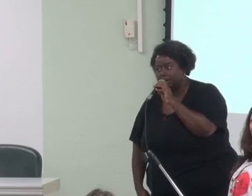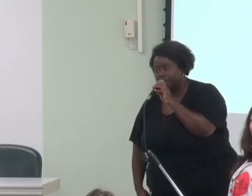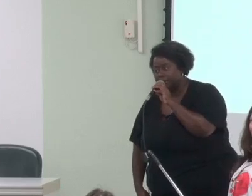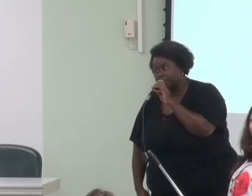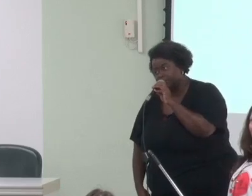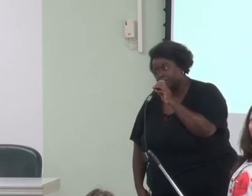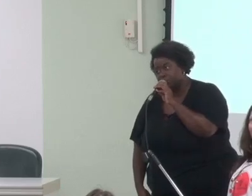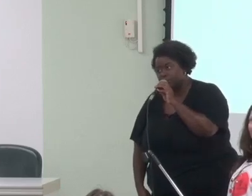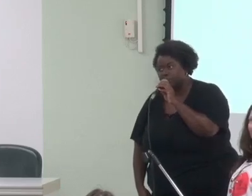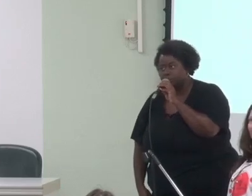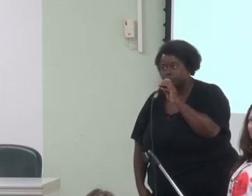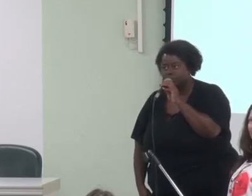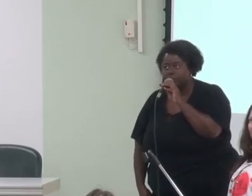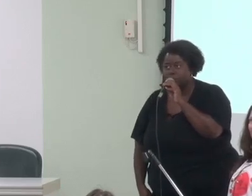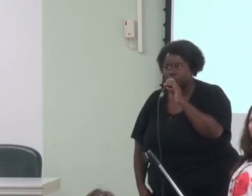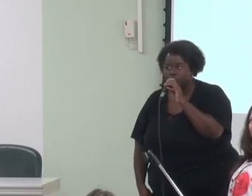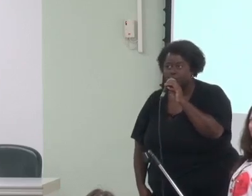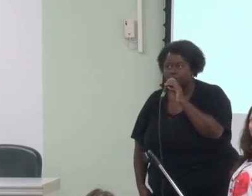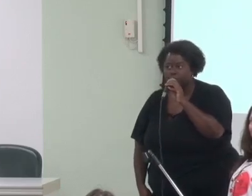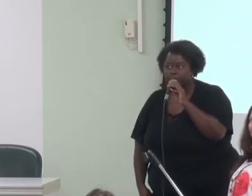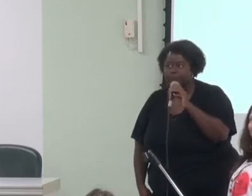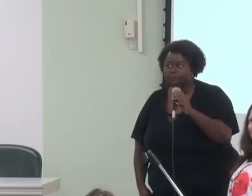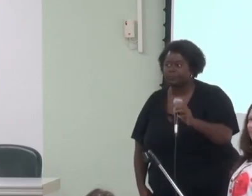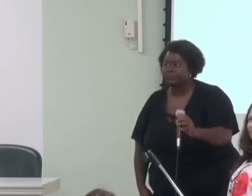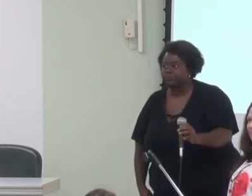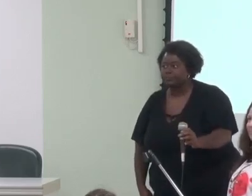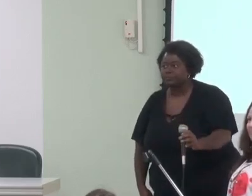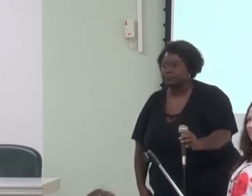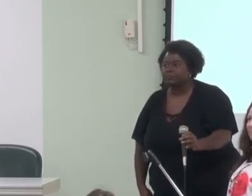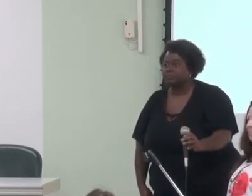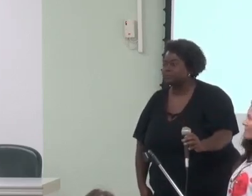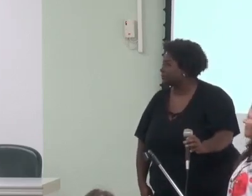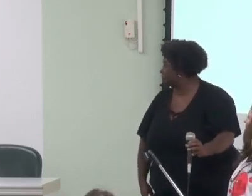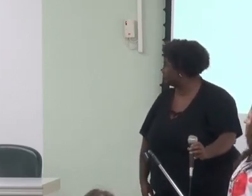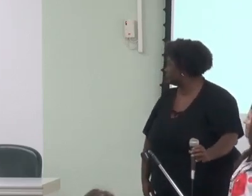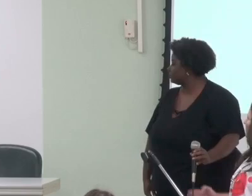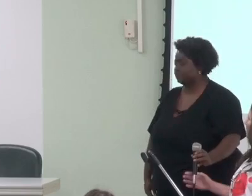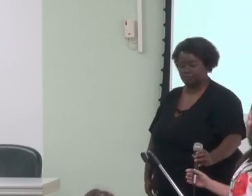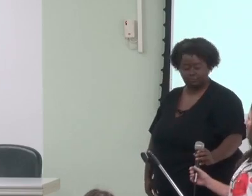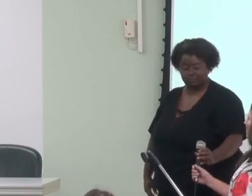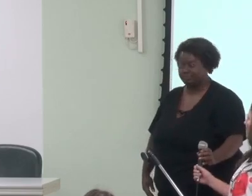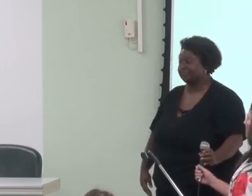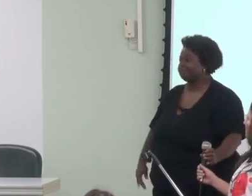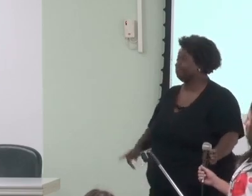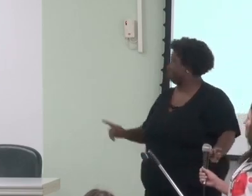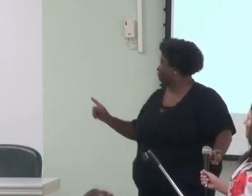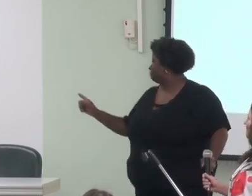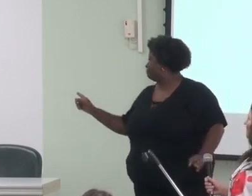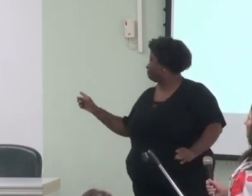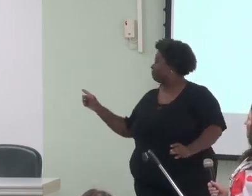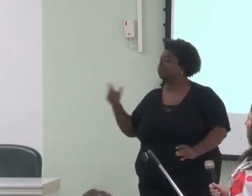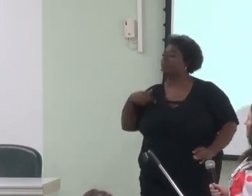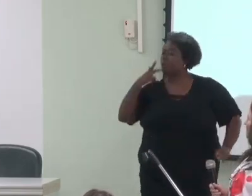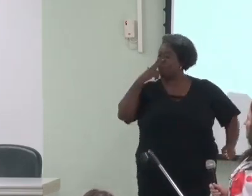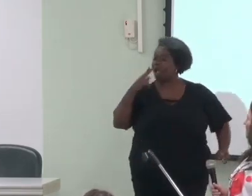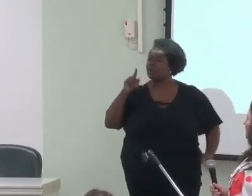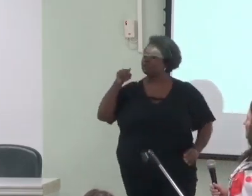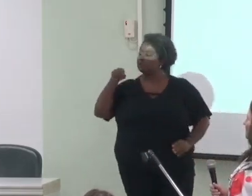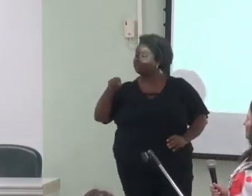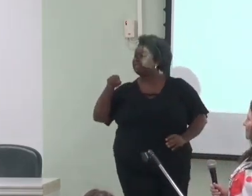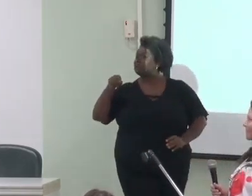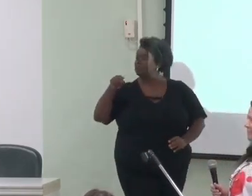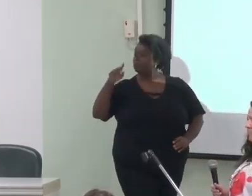colocando um tempo adicional. Eu acho que isso é um aprendizado para nós todos, porque,